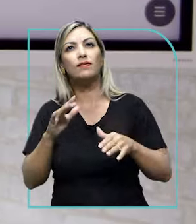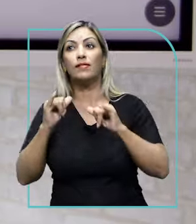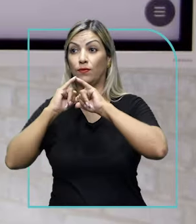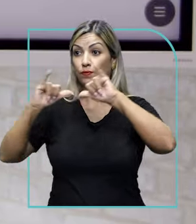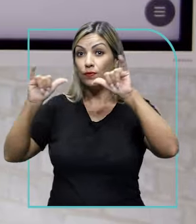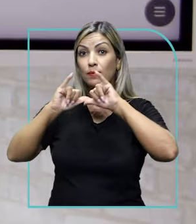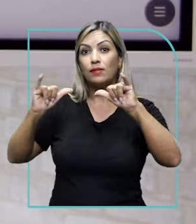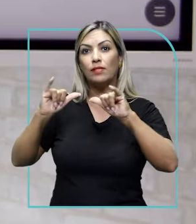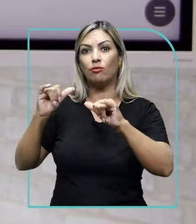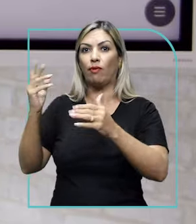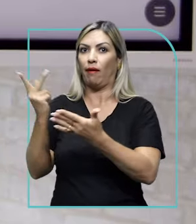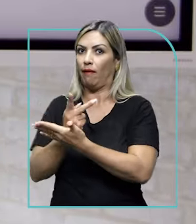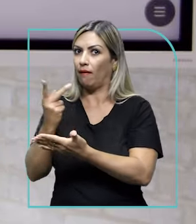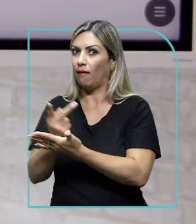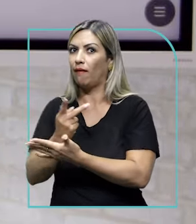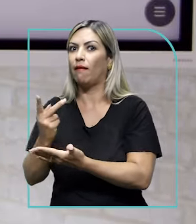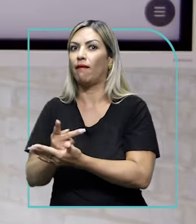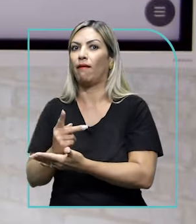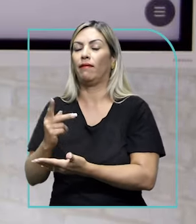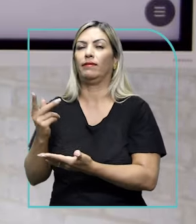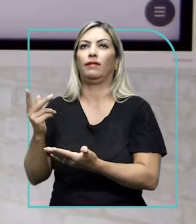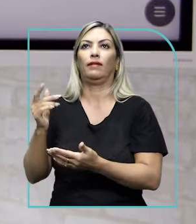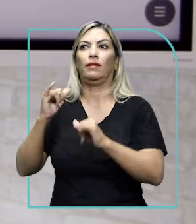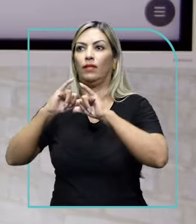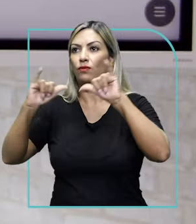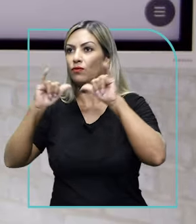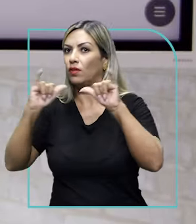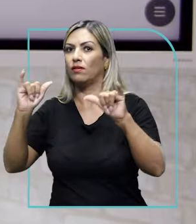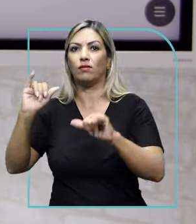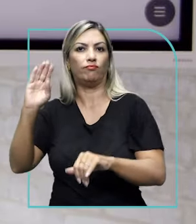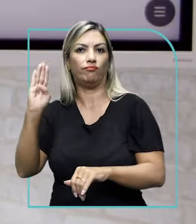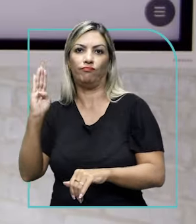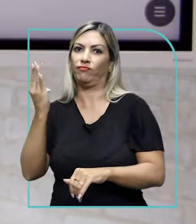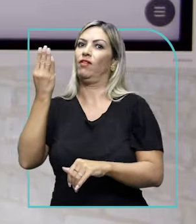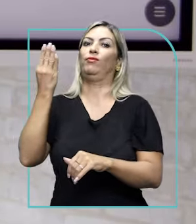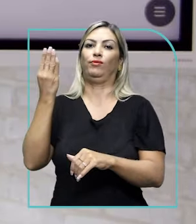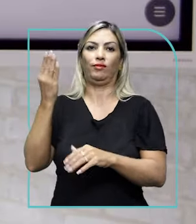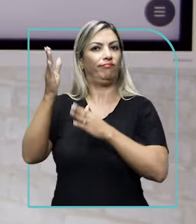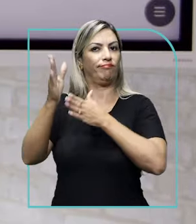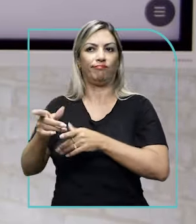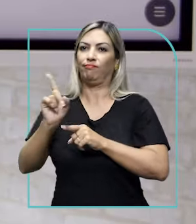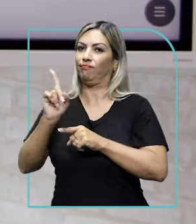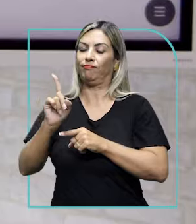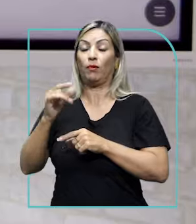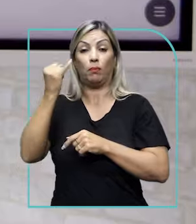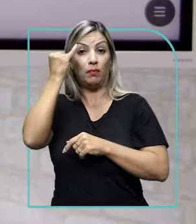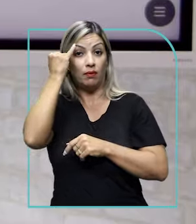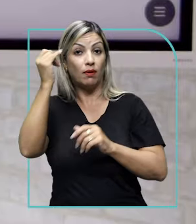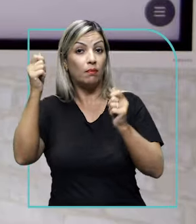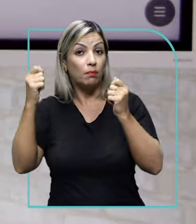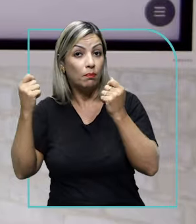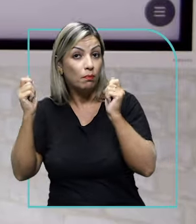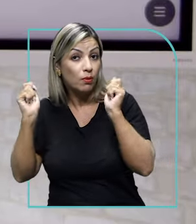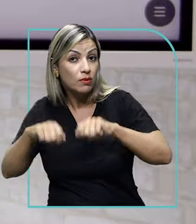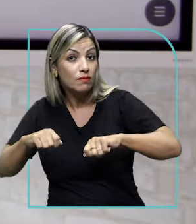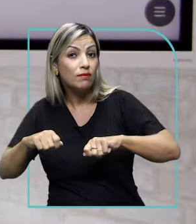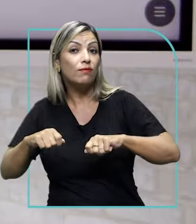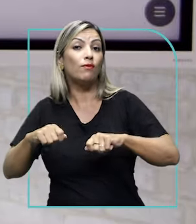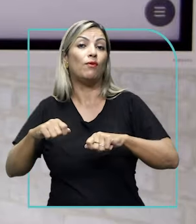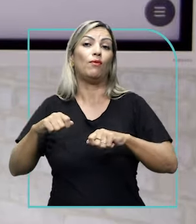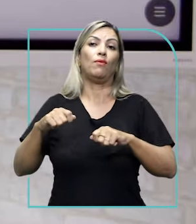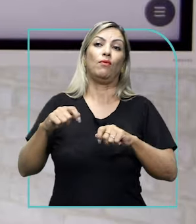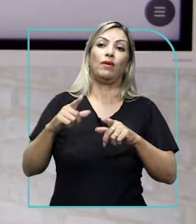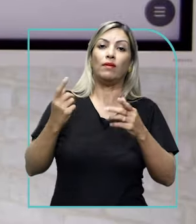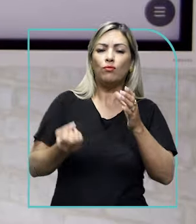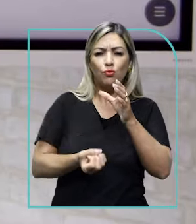informações truncadas ali, informação que não era tão fidedigna, uma ideia que poderia ser e outra.